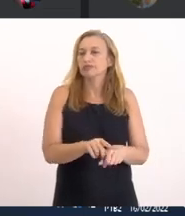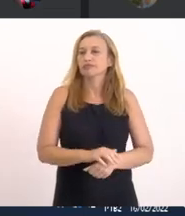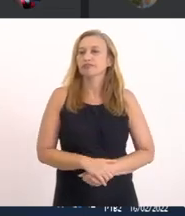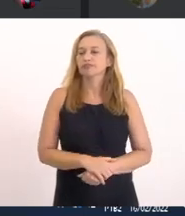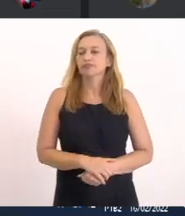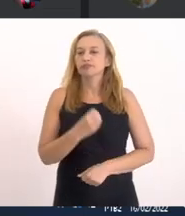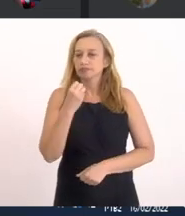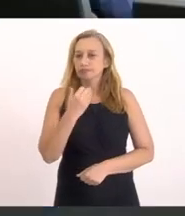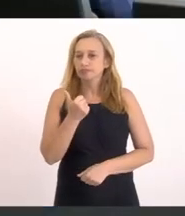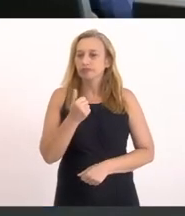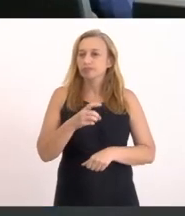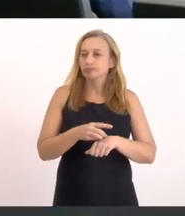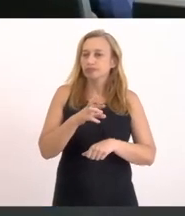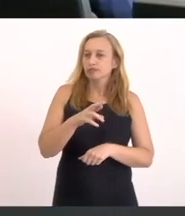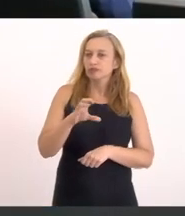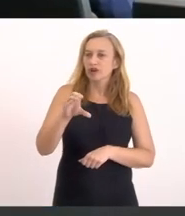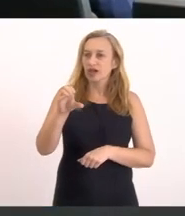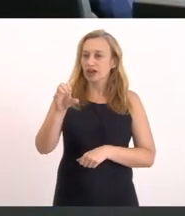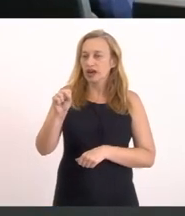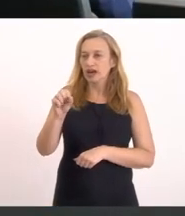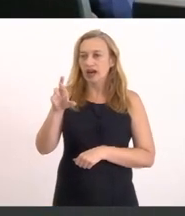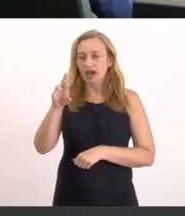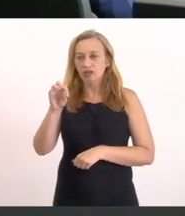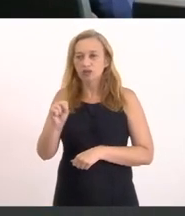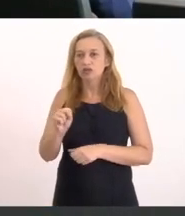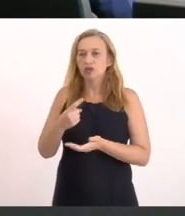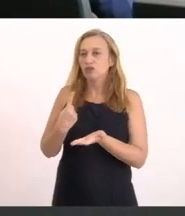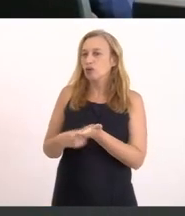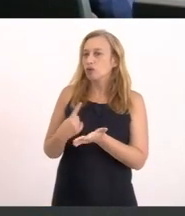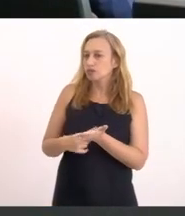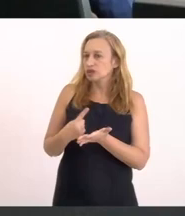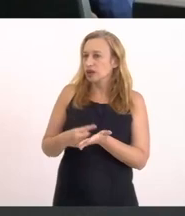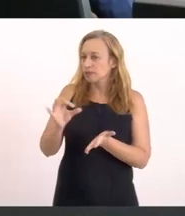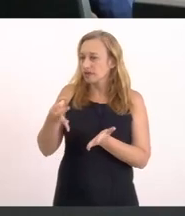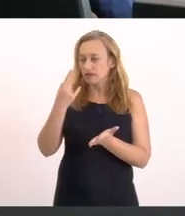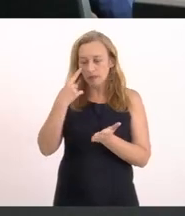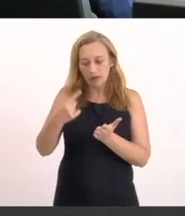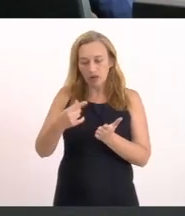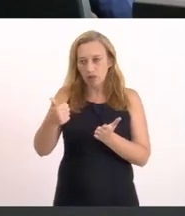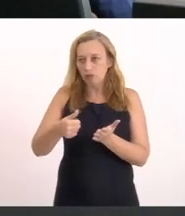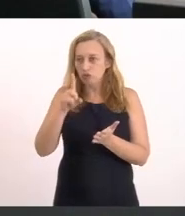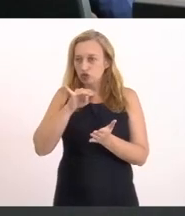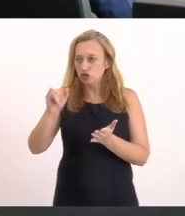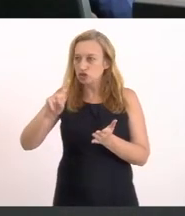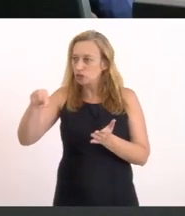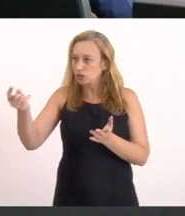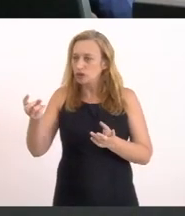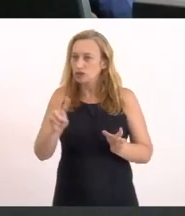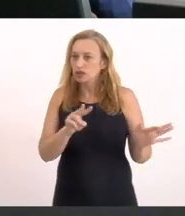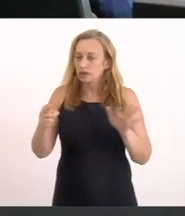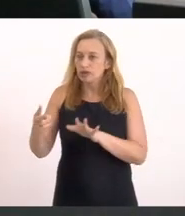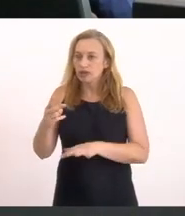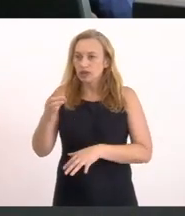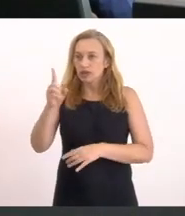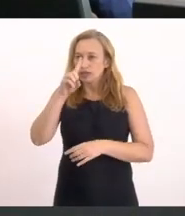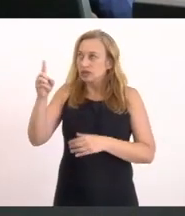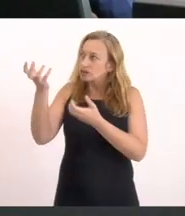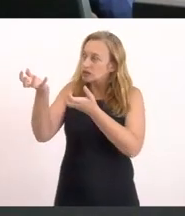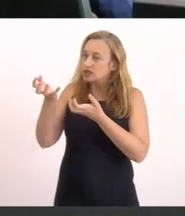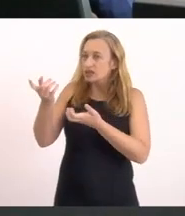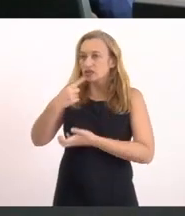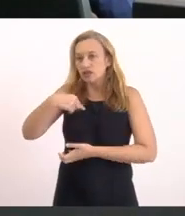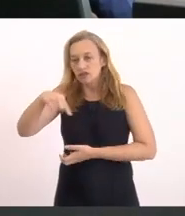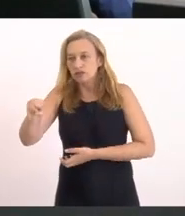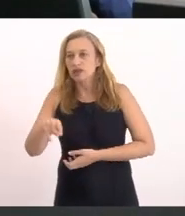Tá bom doutor Carlos Eu vou marcar certinho Para a gente Adequar as agendas nossas E semana que vem Se Deus quiser A gente vai estar